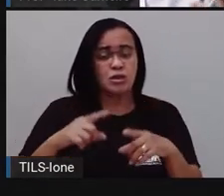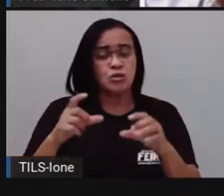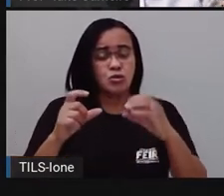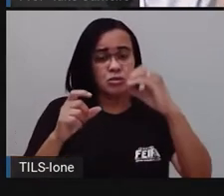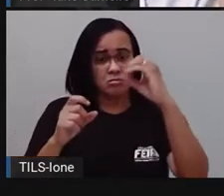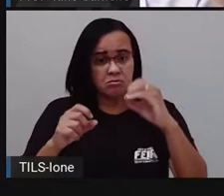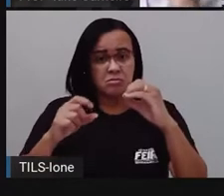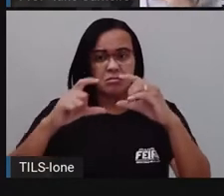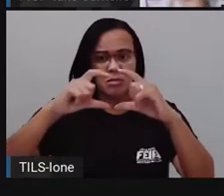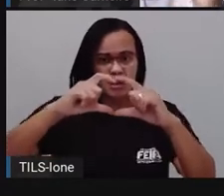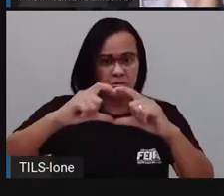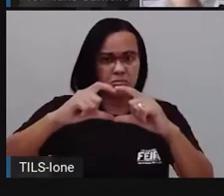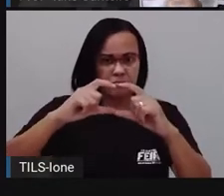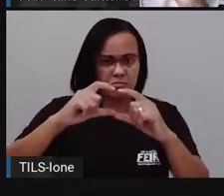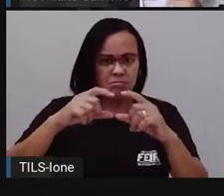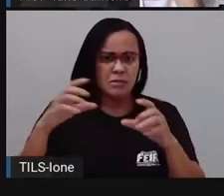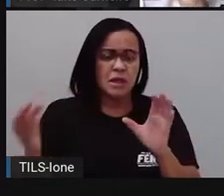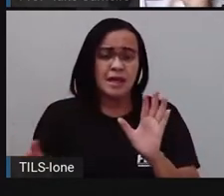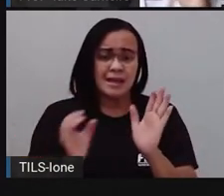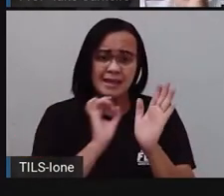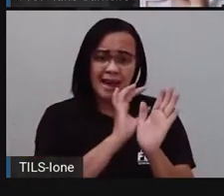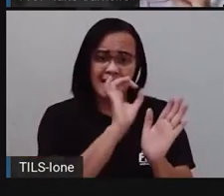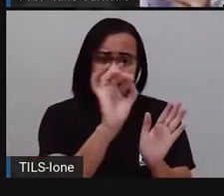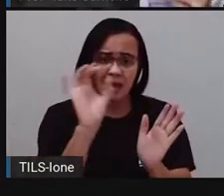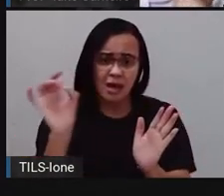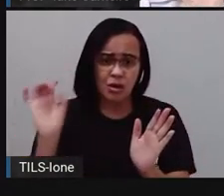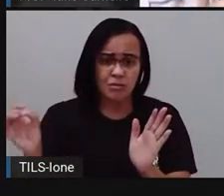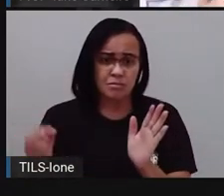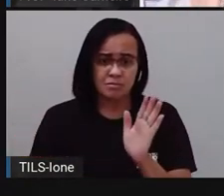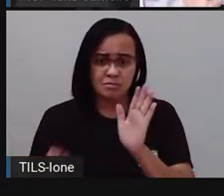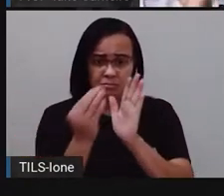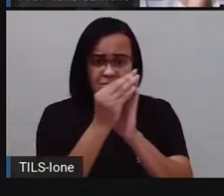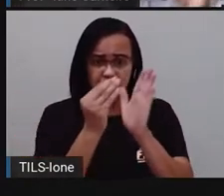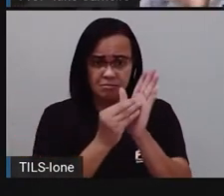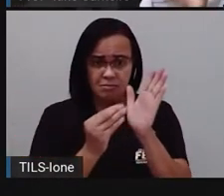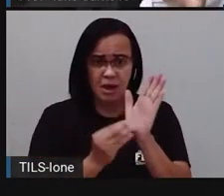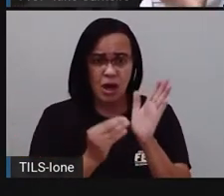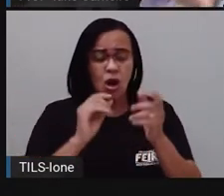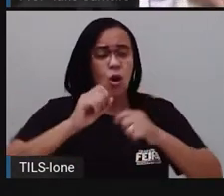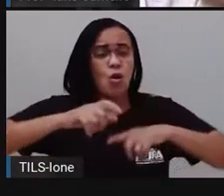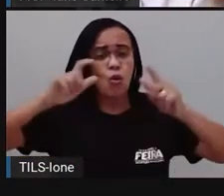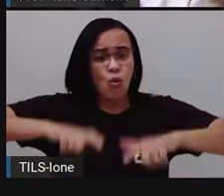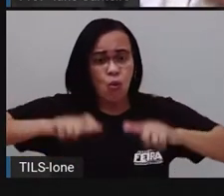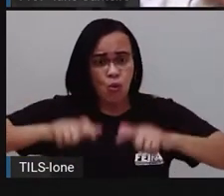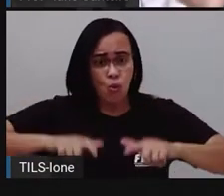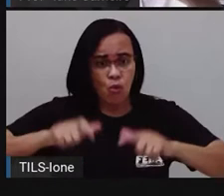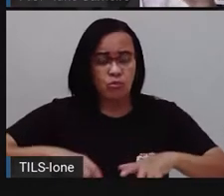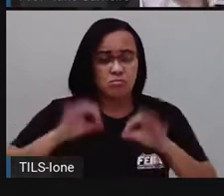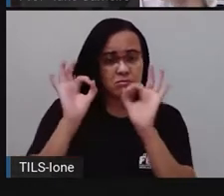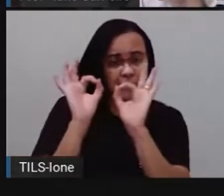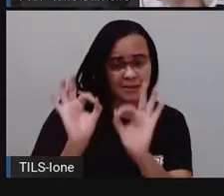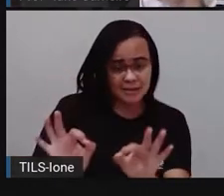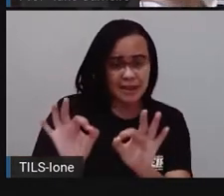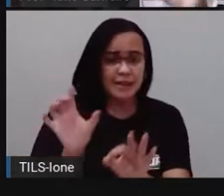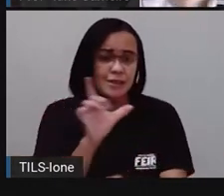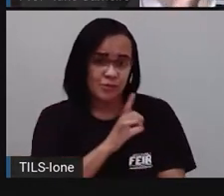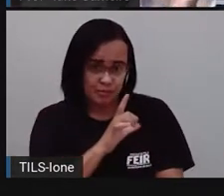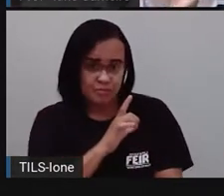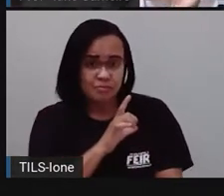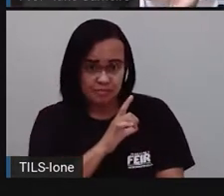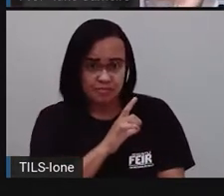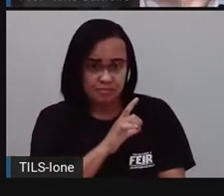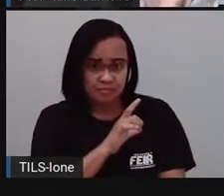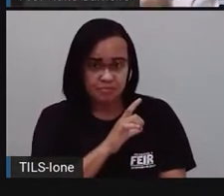E aí, à medida que o vídeo vai passando, cada pecinha vai conseguindo entrar, né? Na esfera,